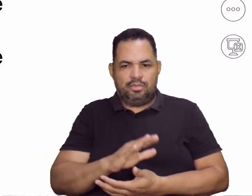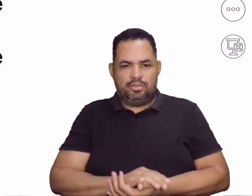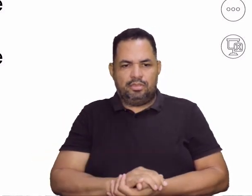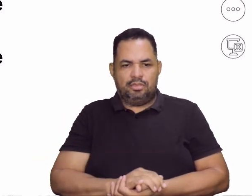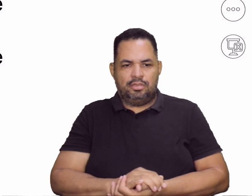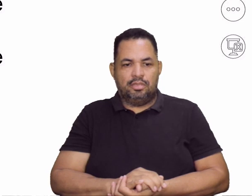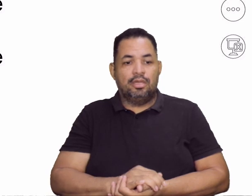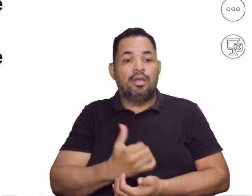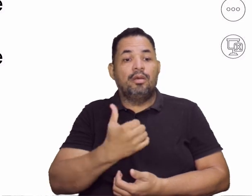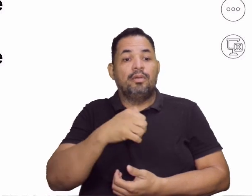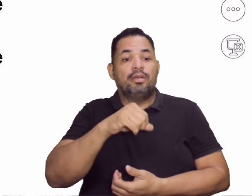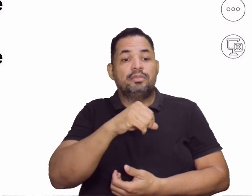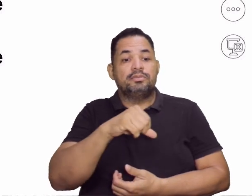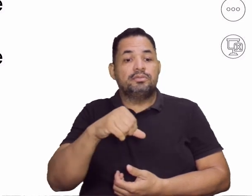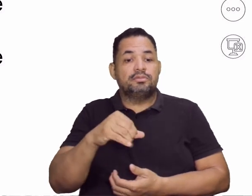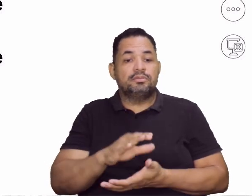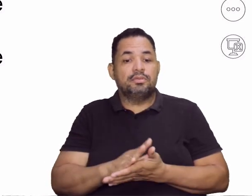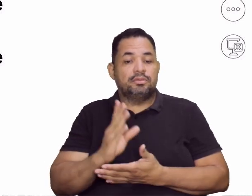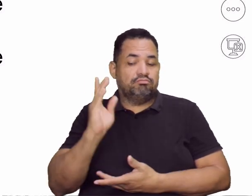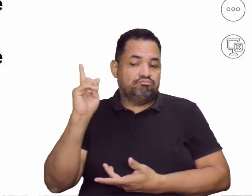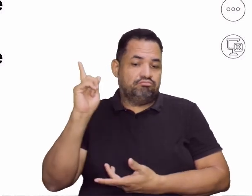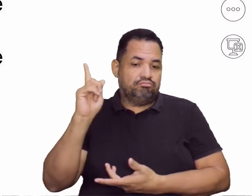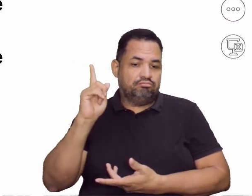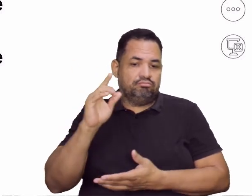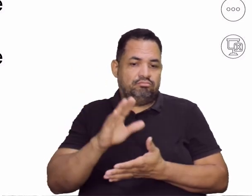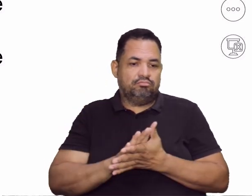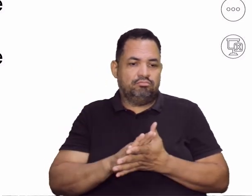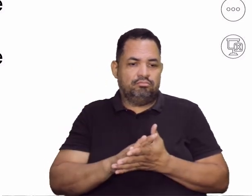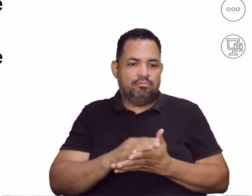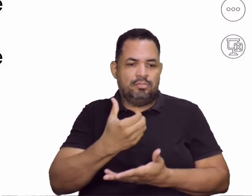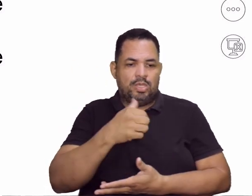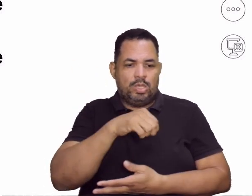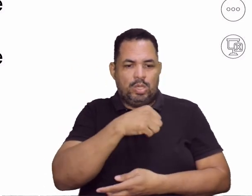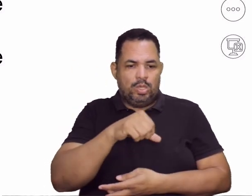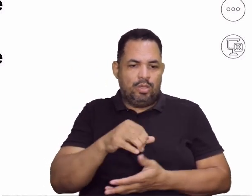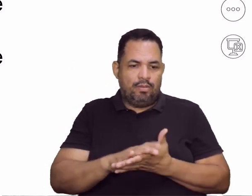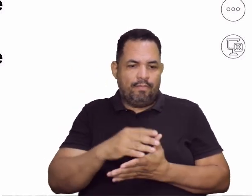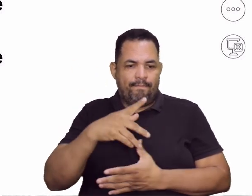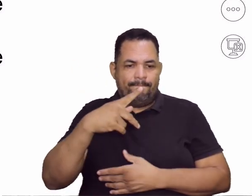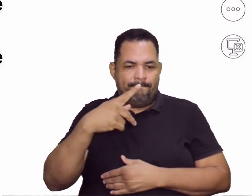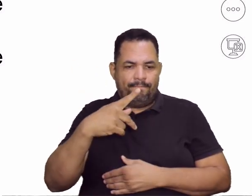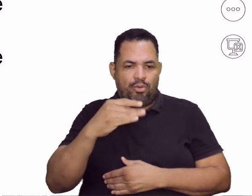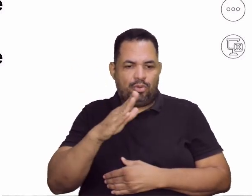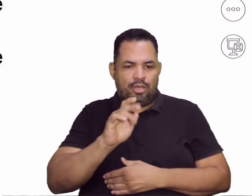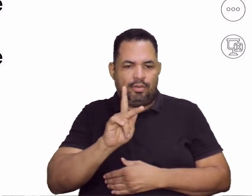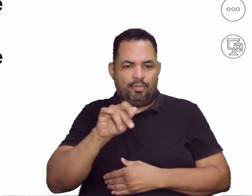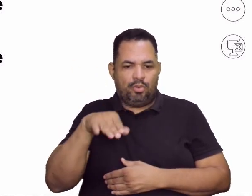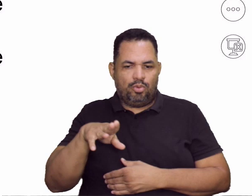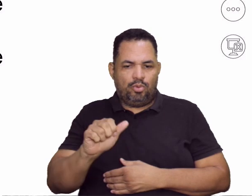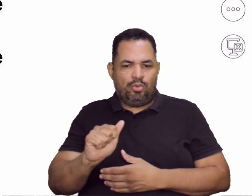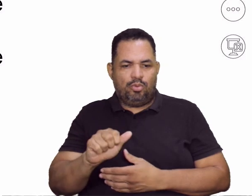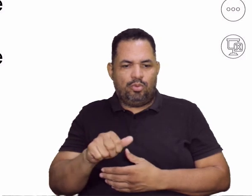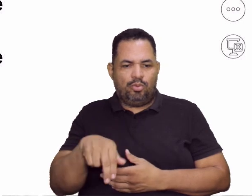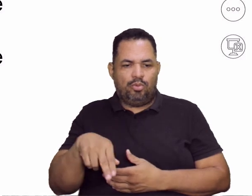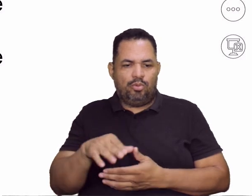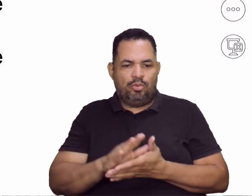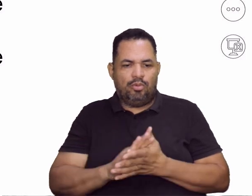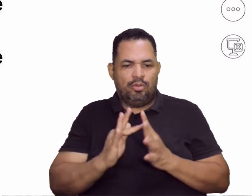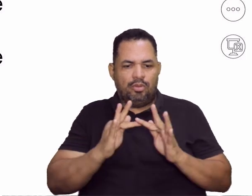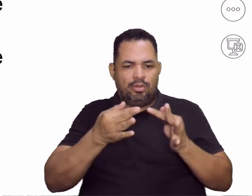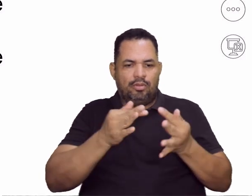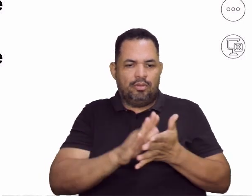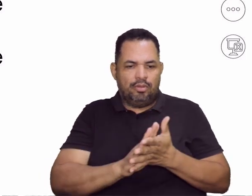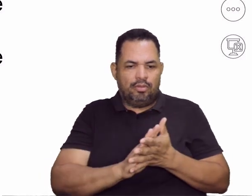Em 94, o PlayStation. Nós temos em 96, Pokémon. Em 97, Final